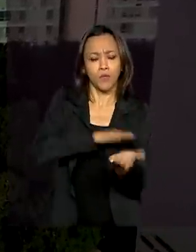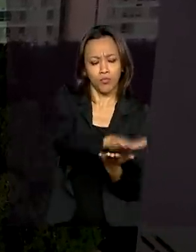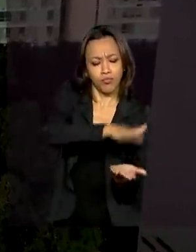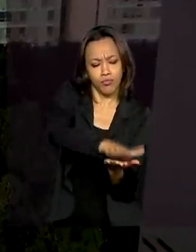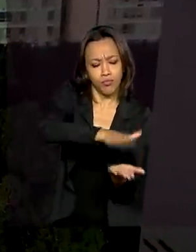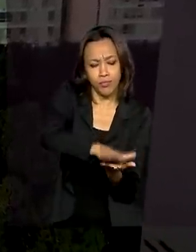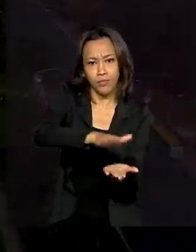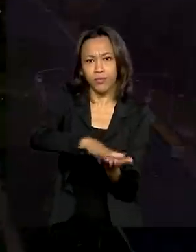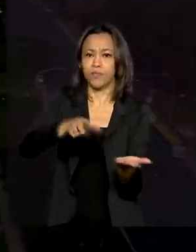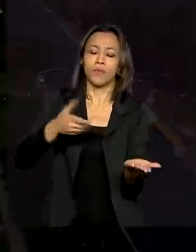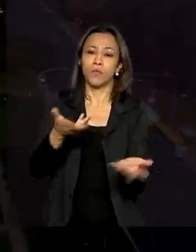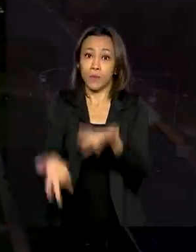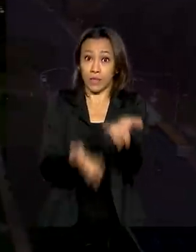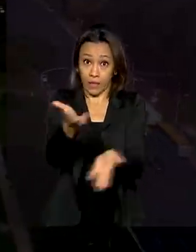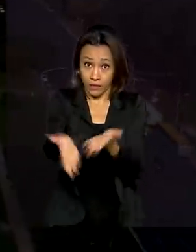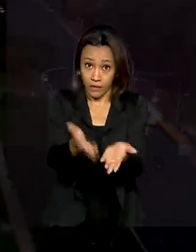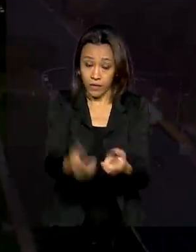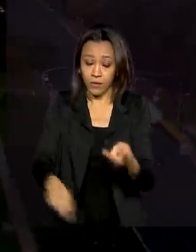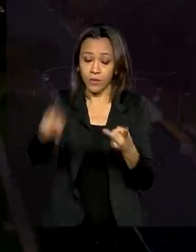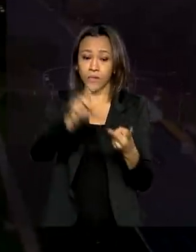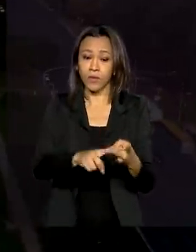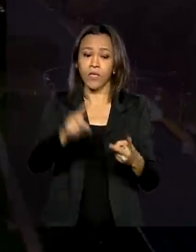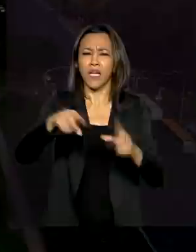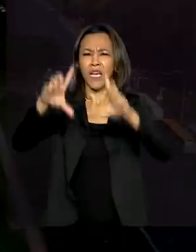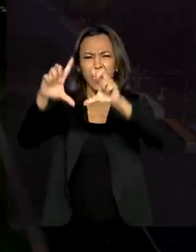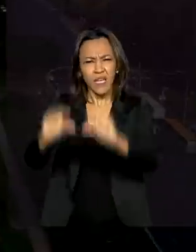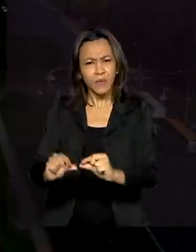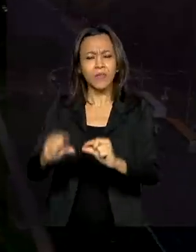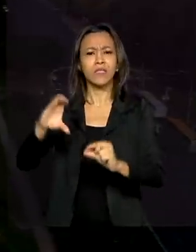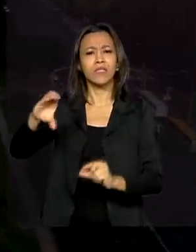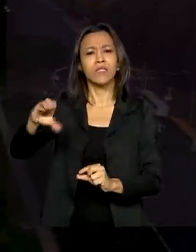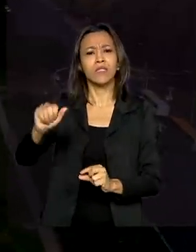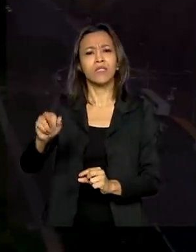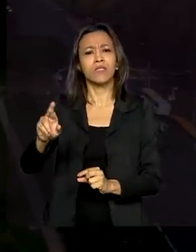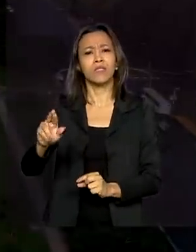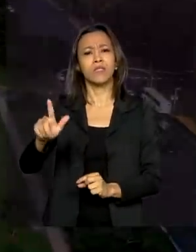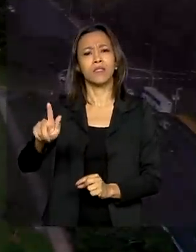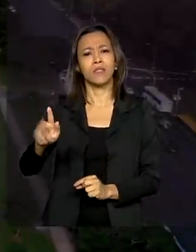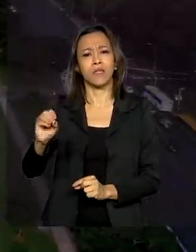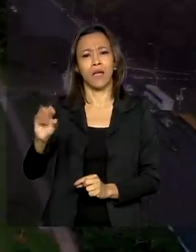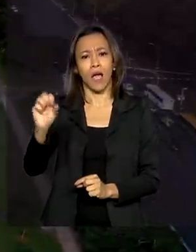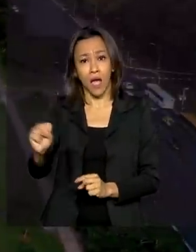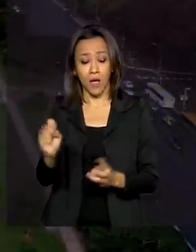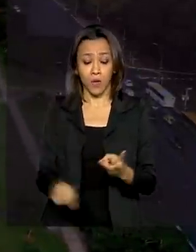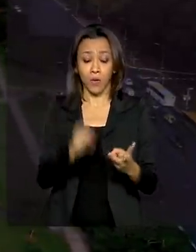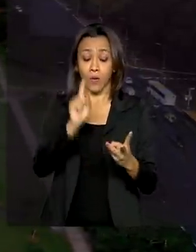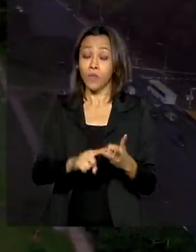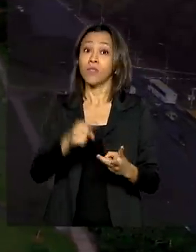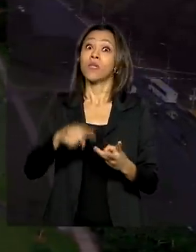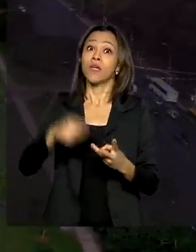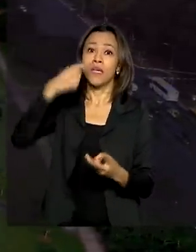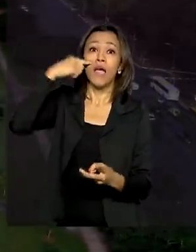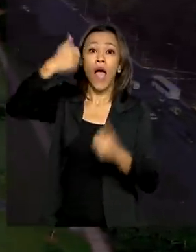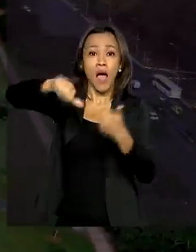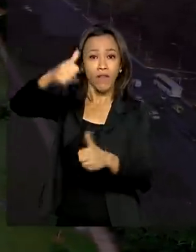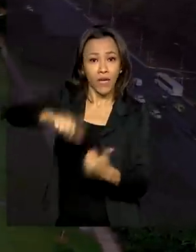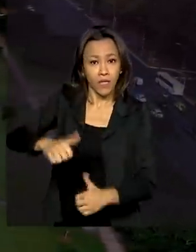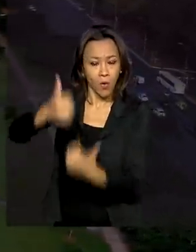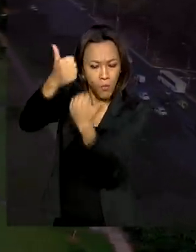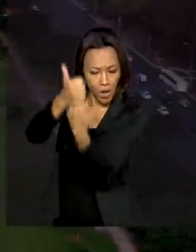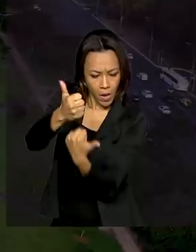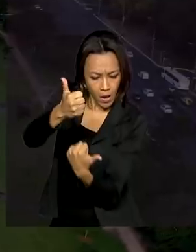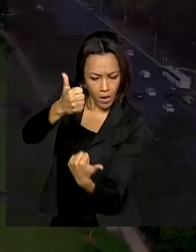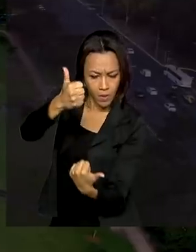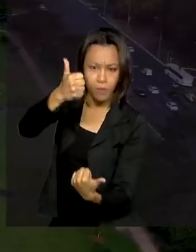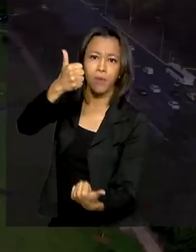dos serviços públicos, a extinção de cargos e o incentivo à meritocracia, com a avaliação de desempenho dos servidores